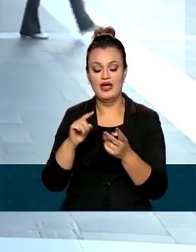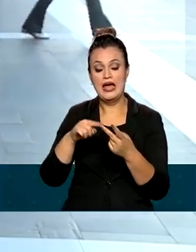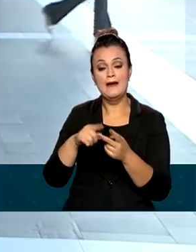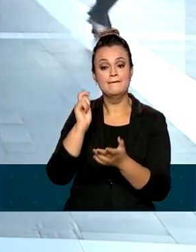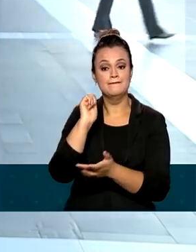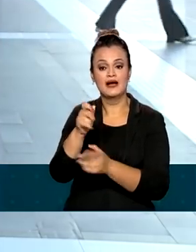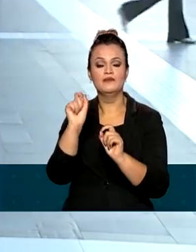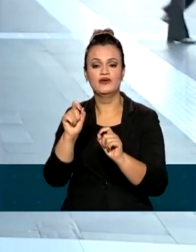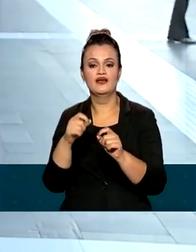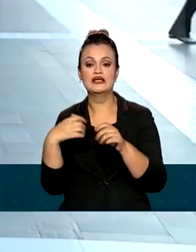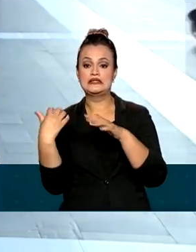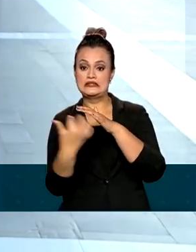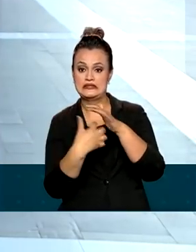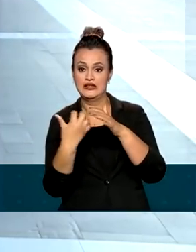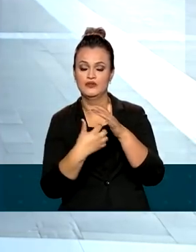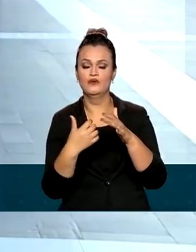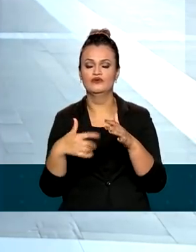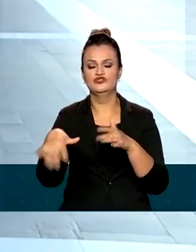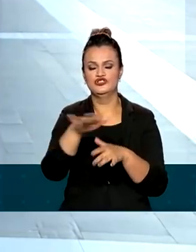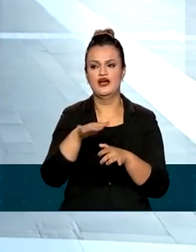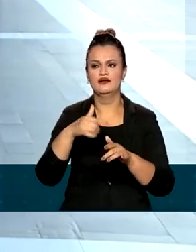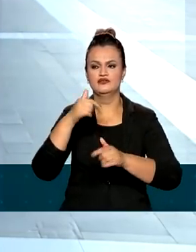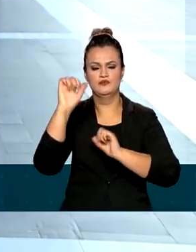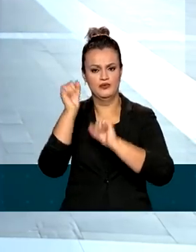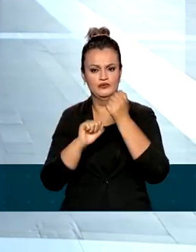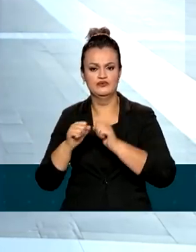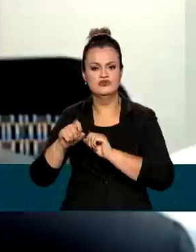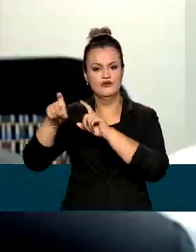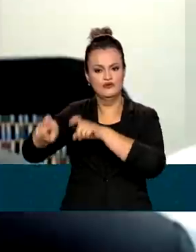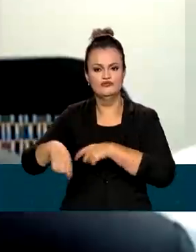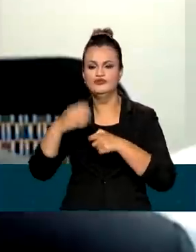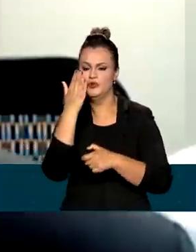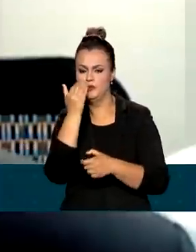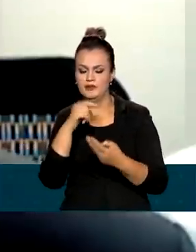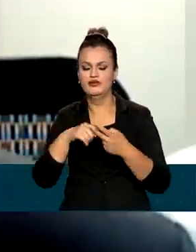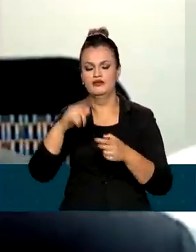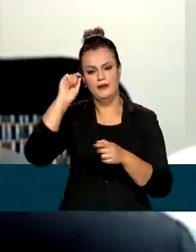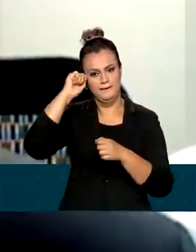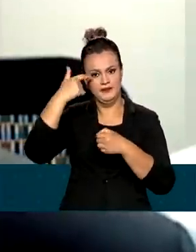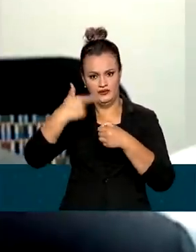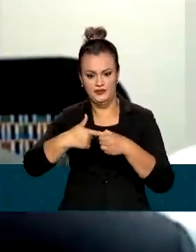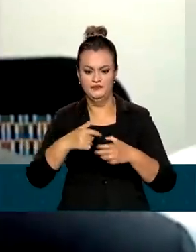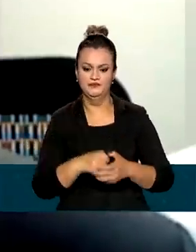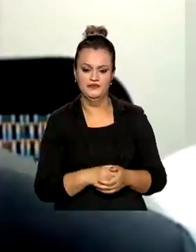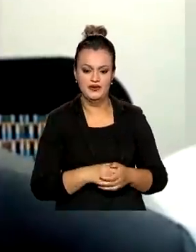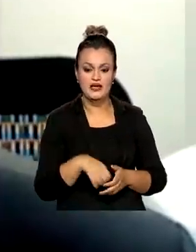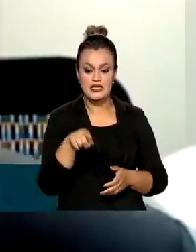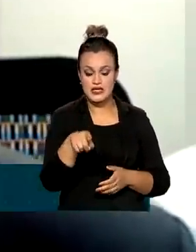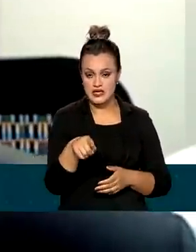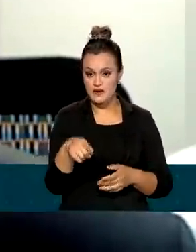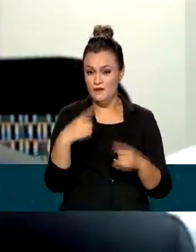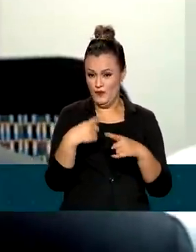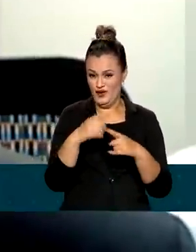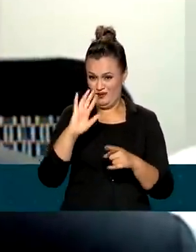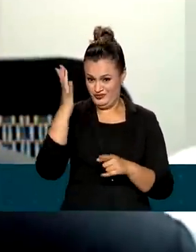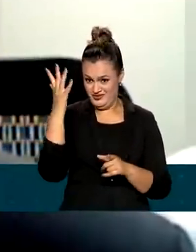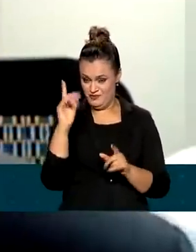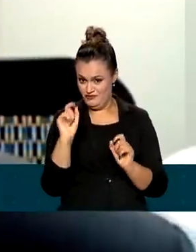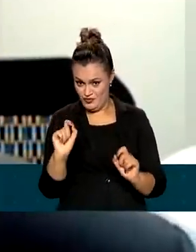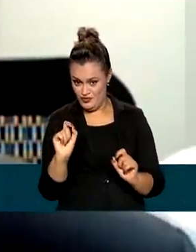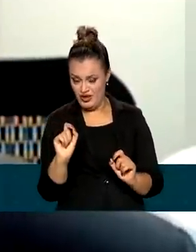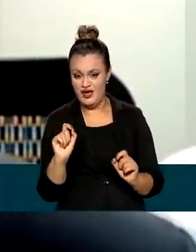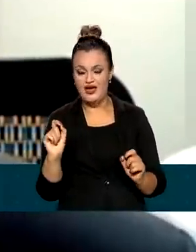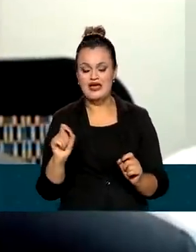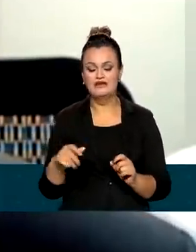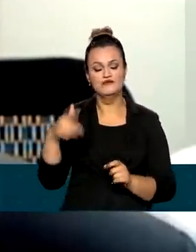ligadas ao setor de commodities, como alimentos e petróleo. Isso tudo em razão da influência do mercado internacional. Você